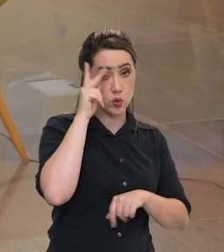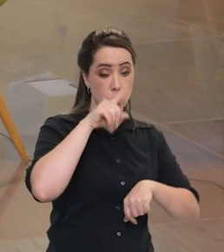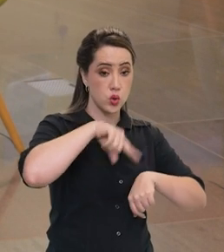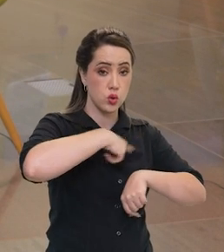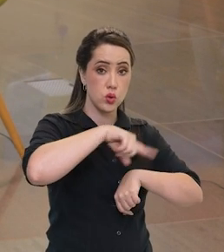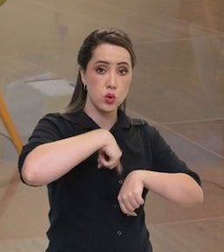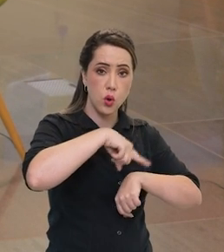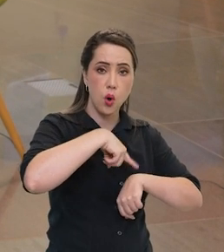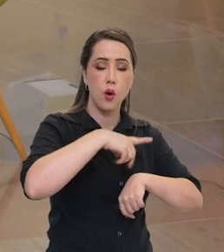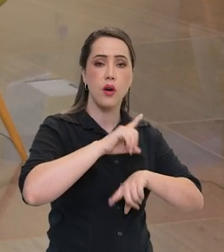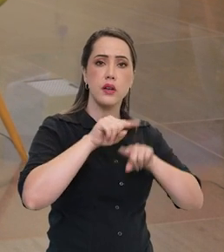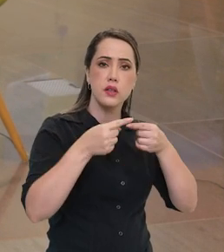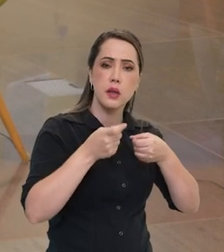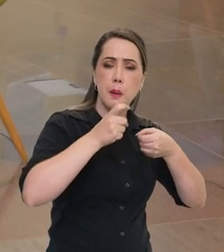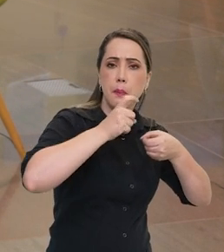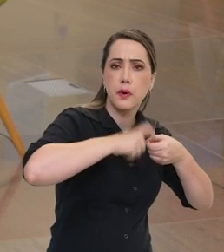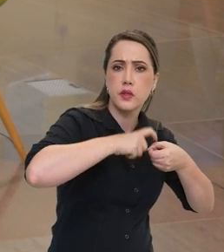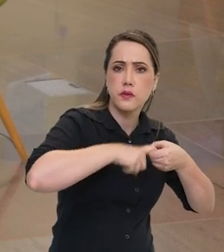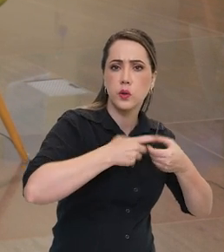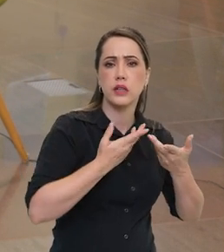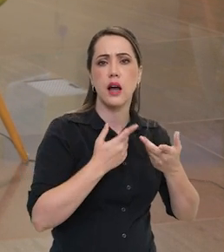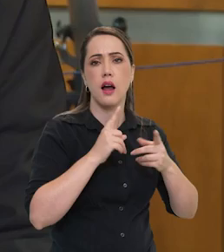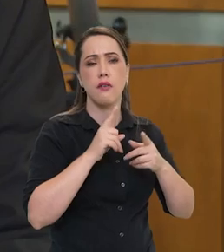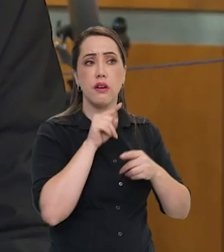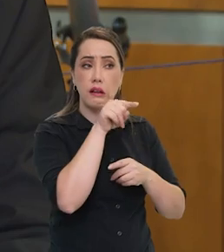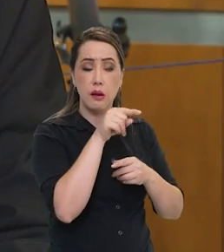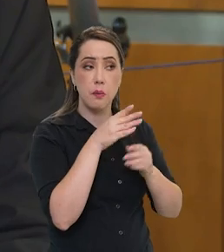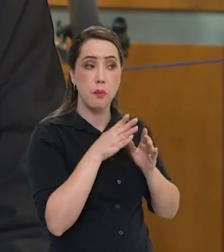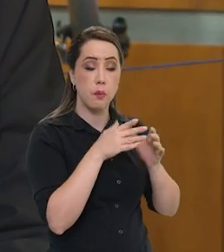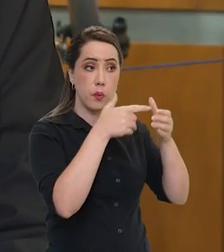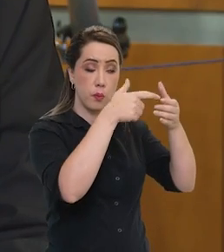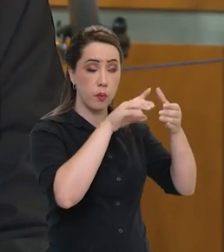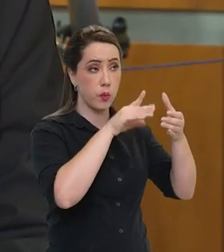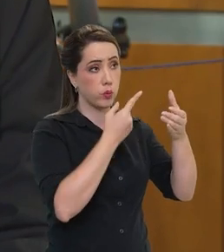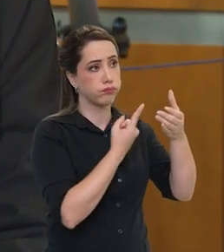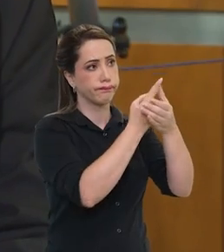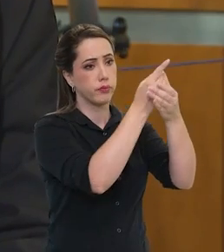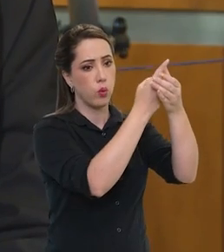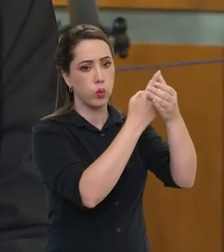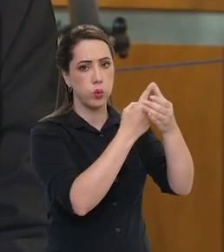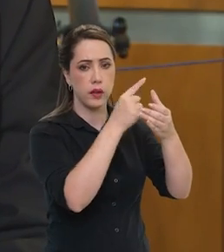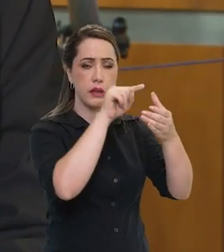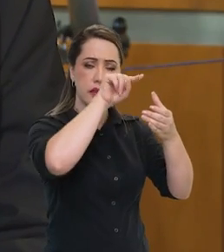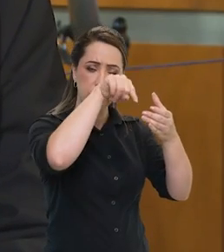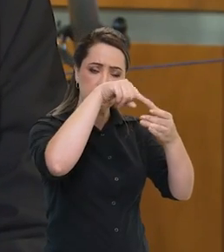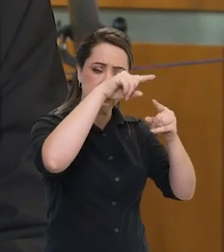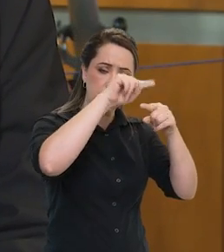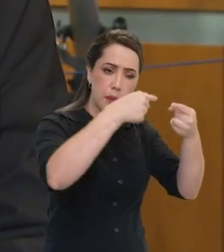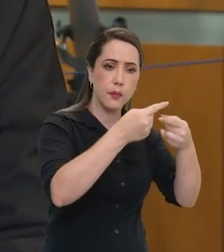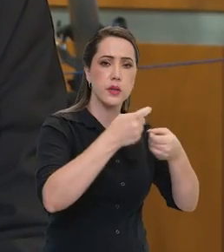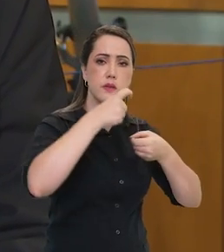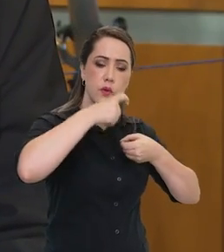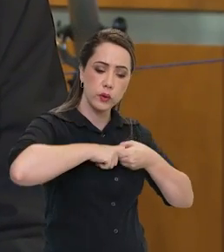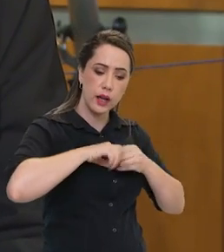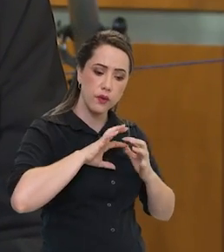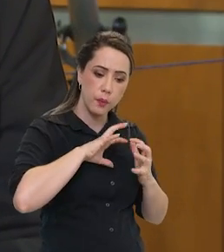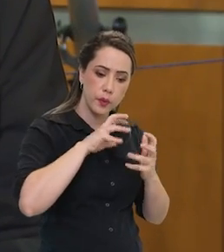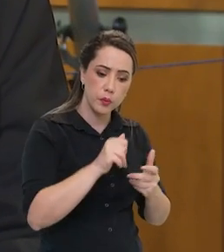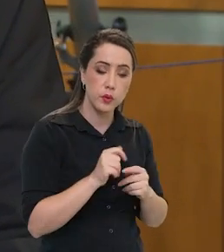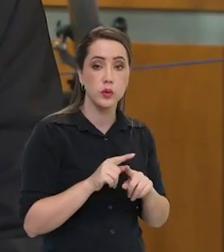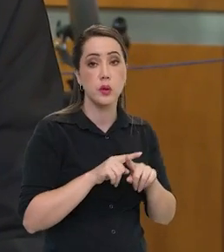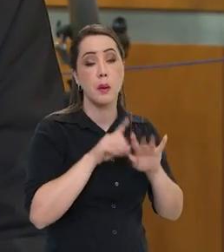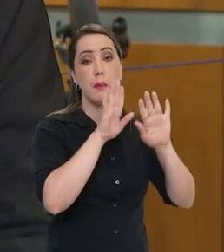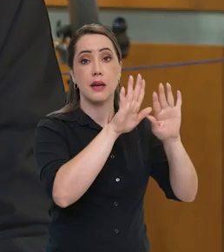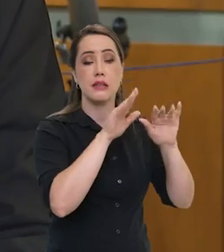horas e depois voltavam para a sua nave e voltavam para a Terra. Para ter uma permanência maior na Lua, você